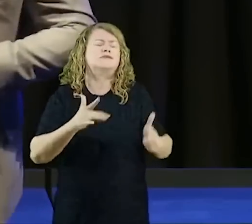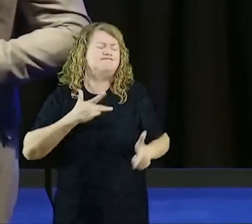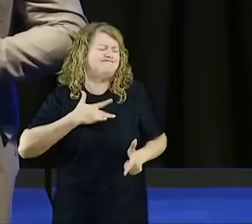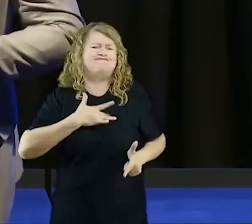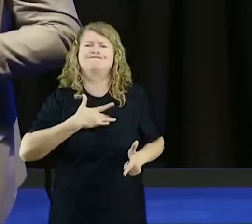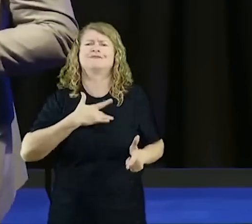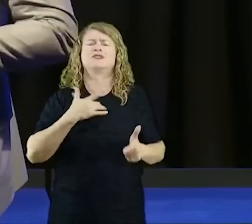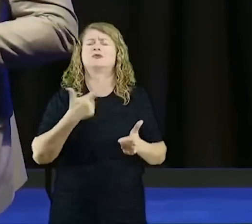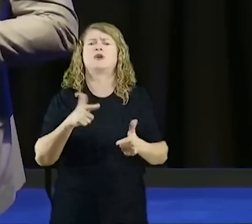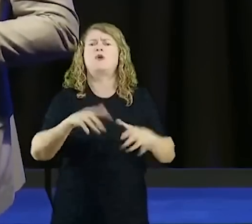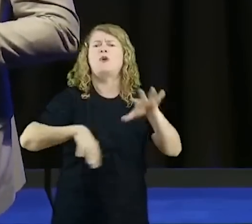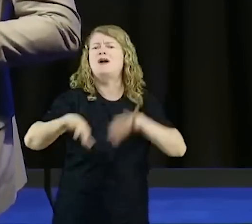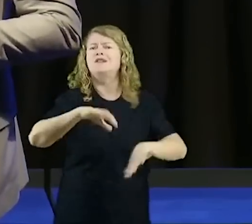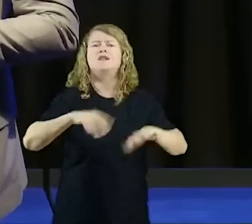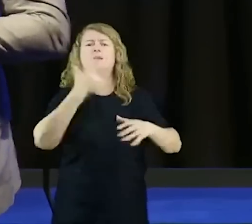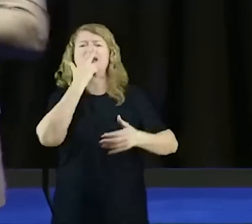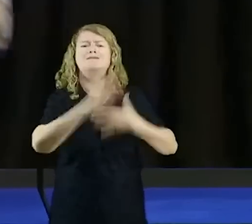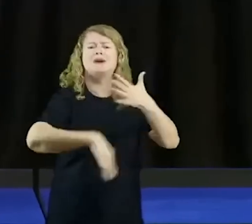bagunça.